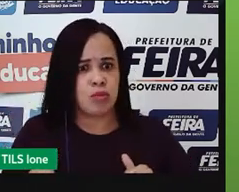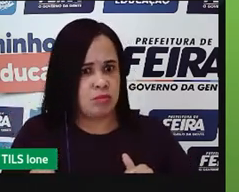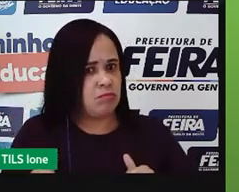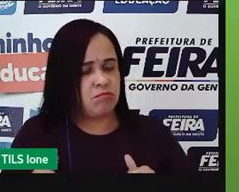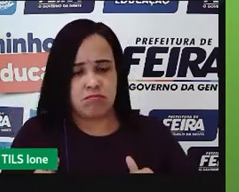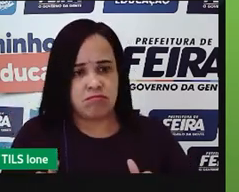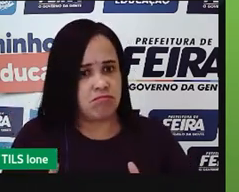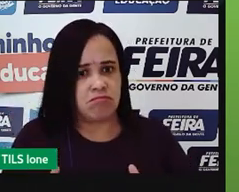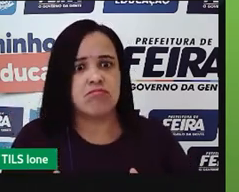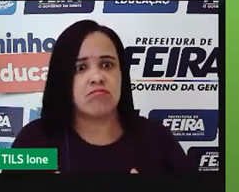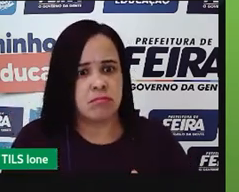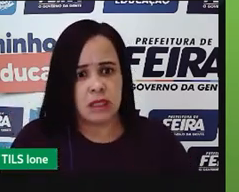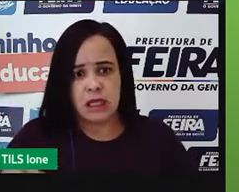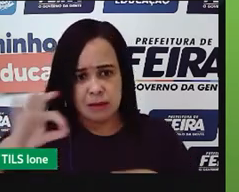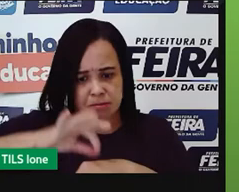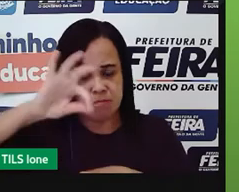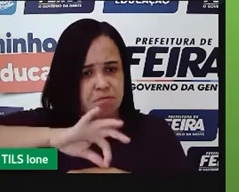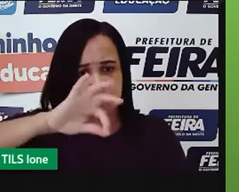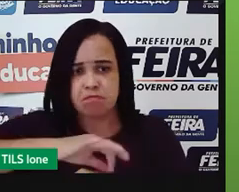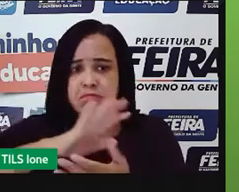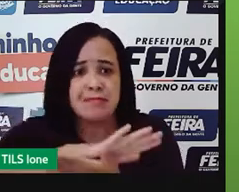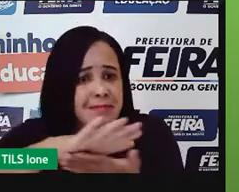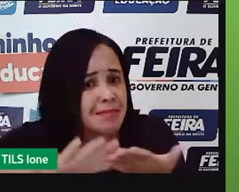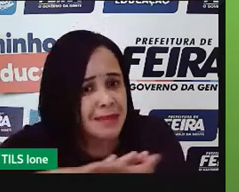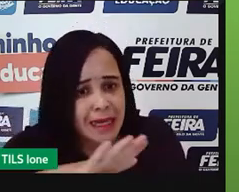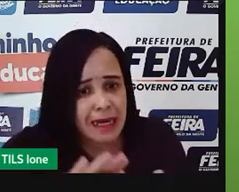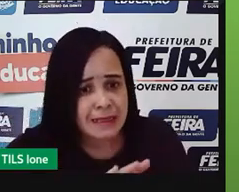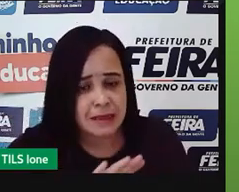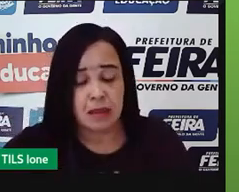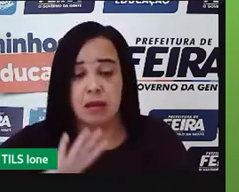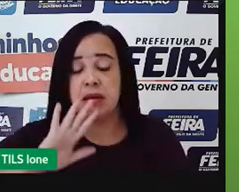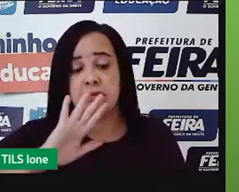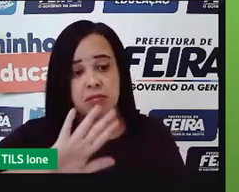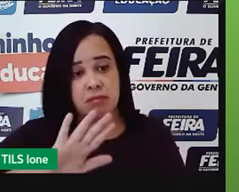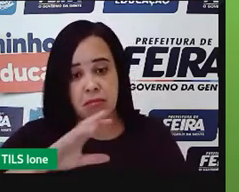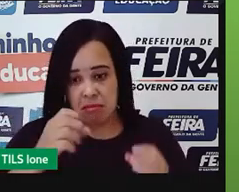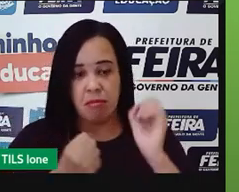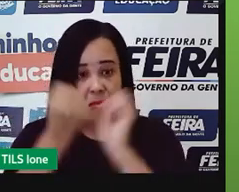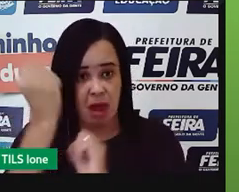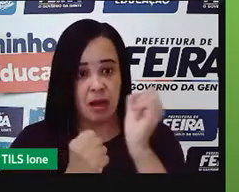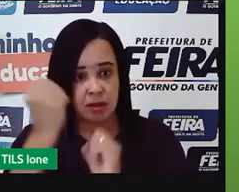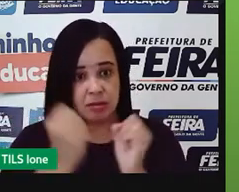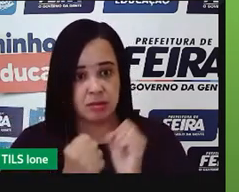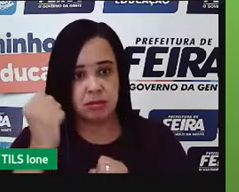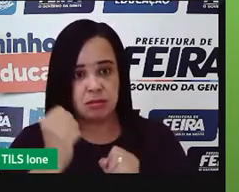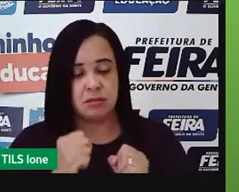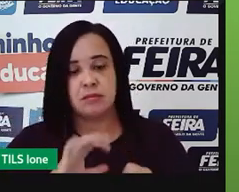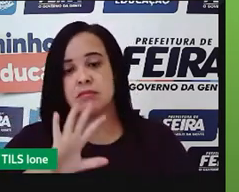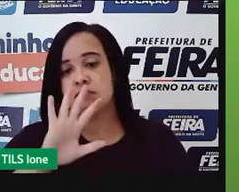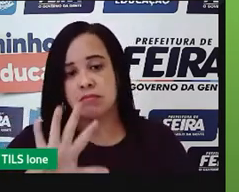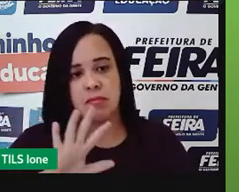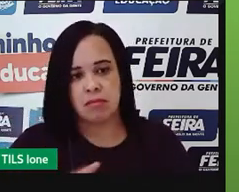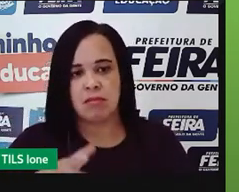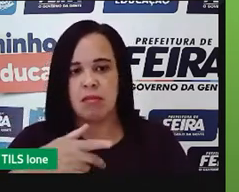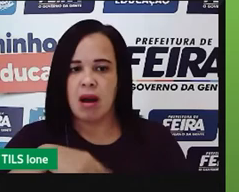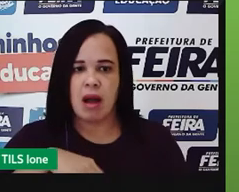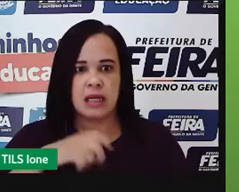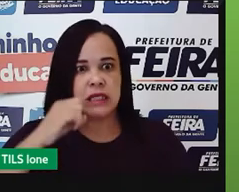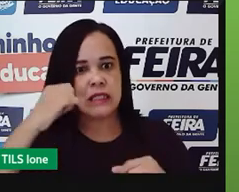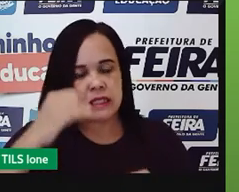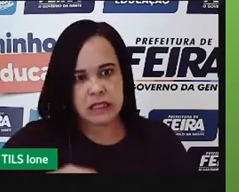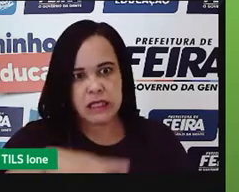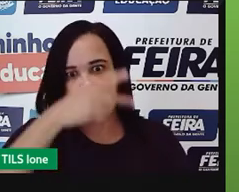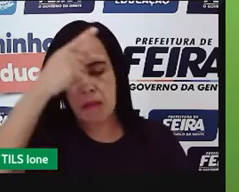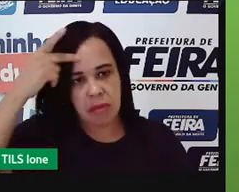nos espinhos, no próprio algodão, vai ferindo ali o trabalhador, né, machuca muito o trabalhador quando que a máquina passa, né.